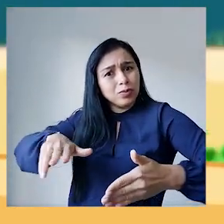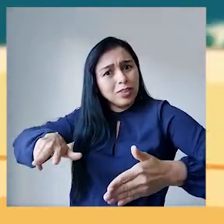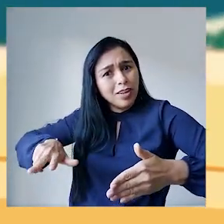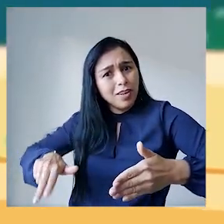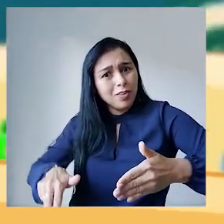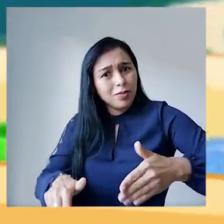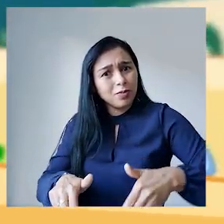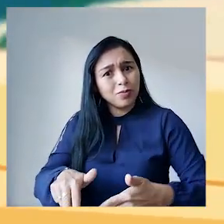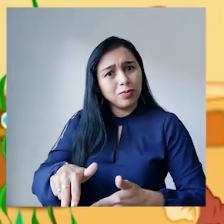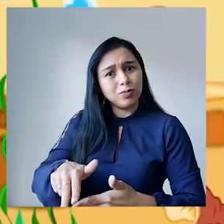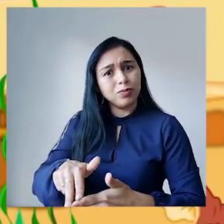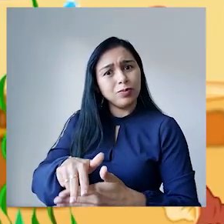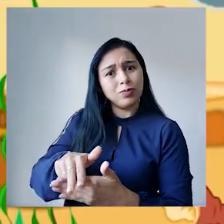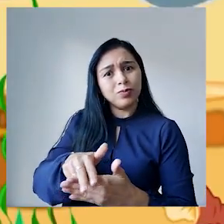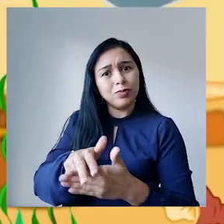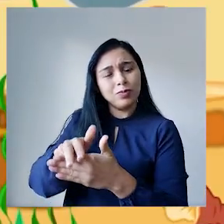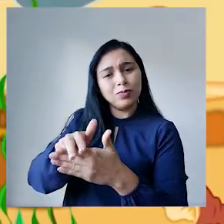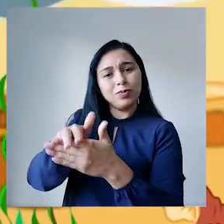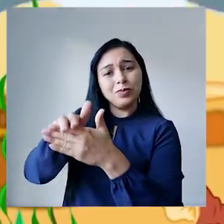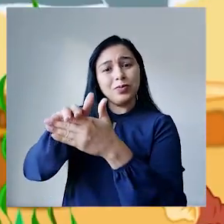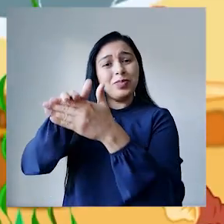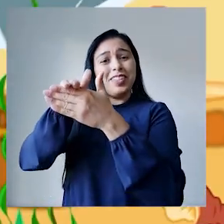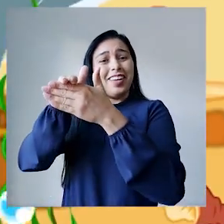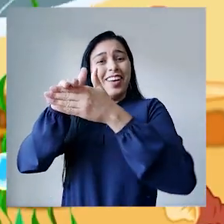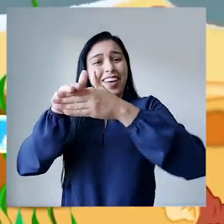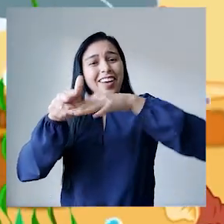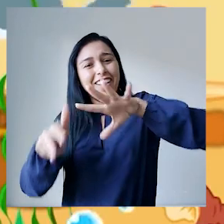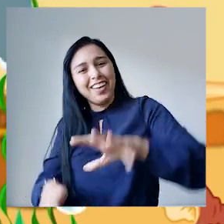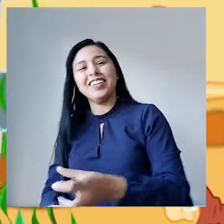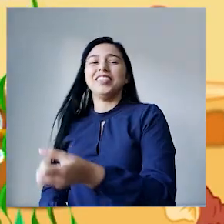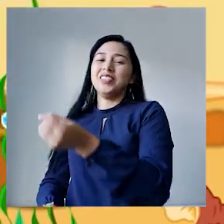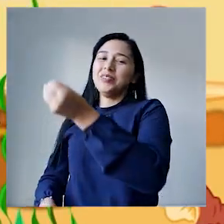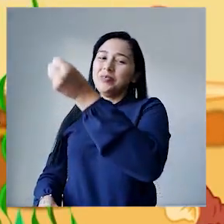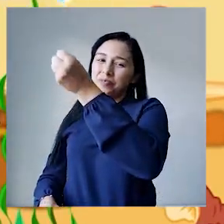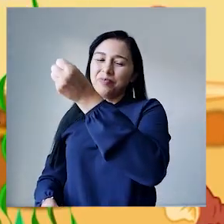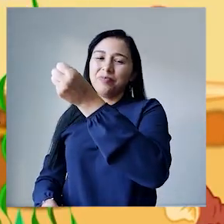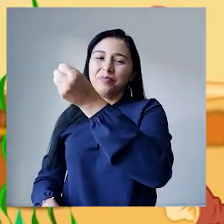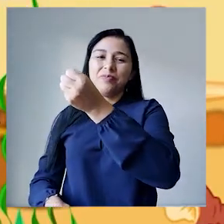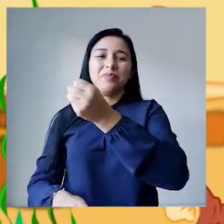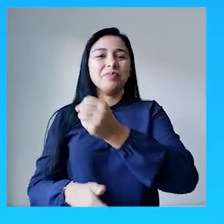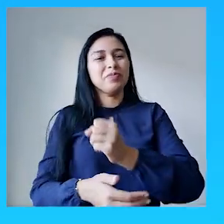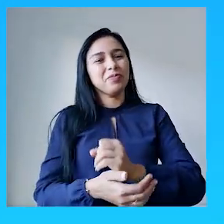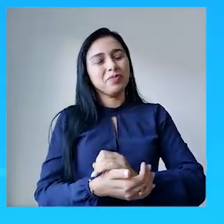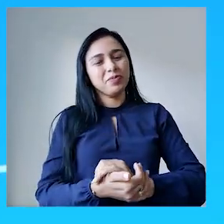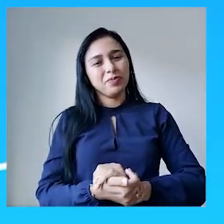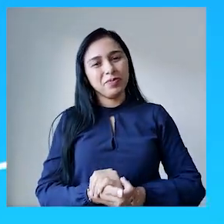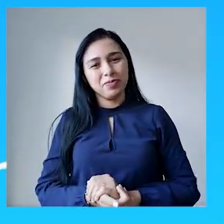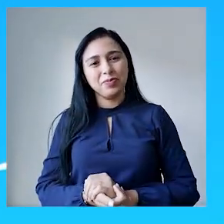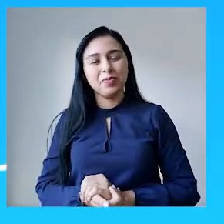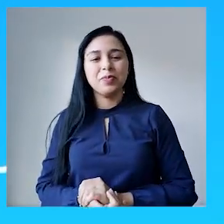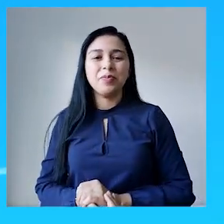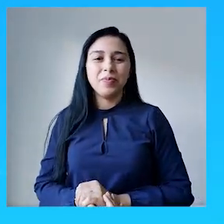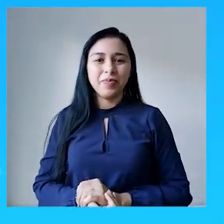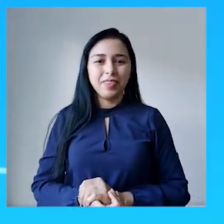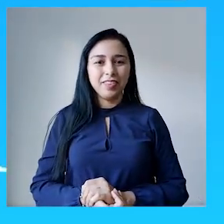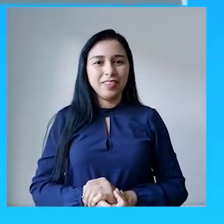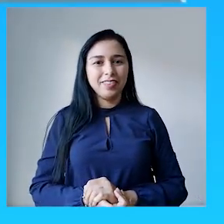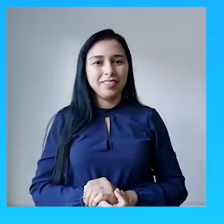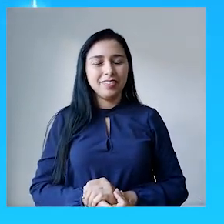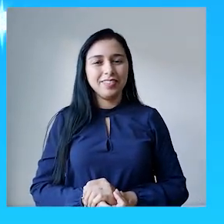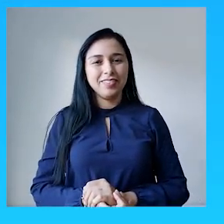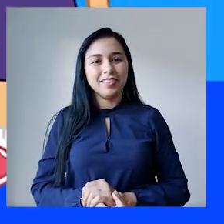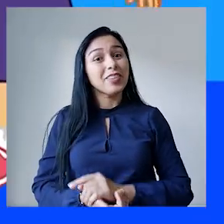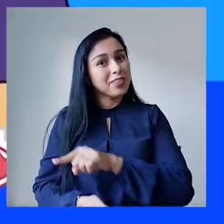soubesse nadar, eu tirava o vilmar lá do fundo do